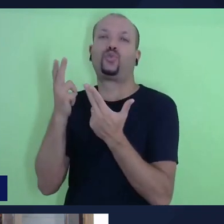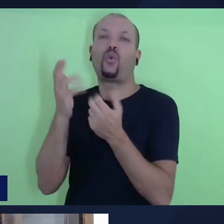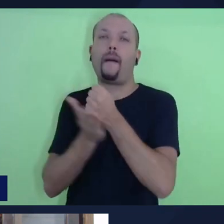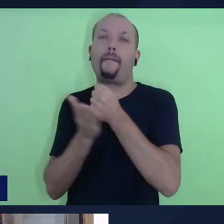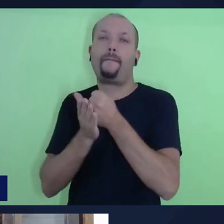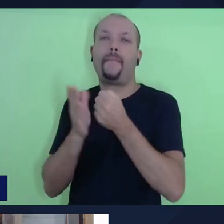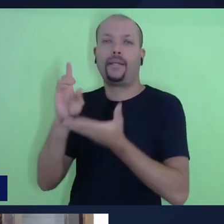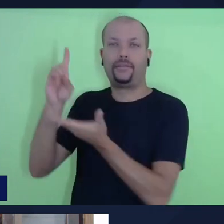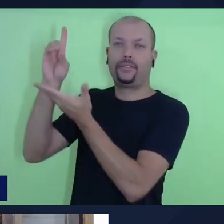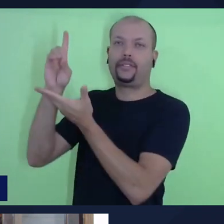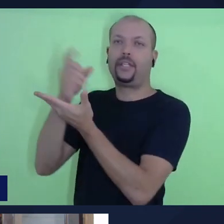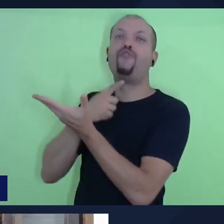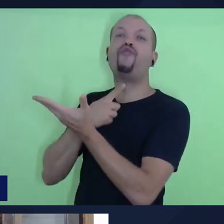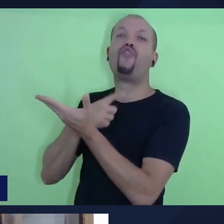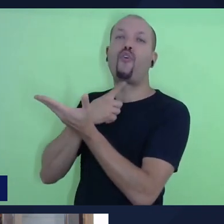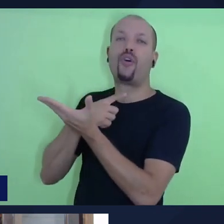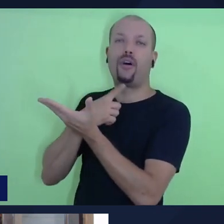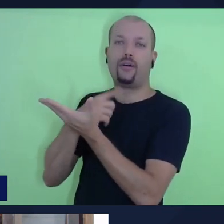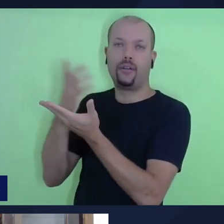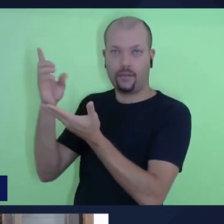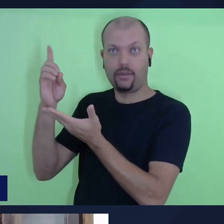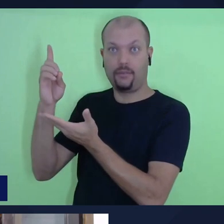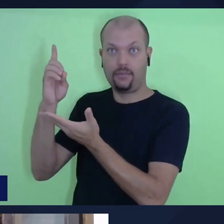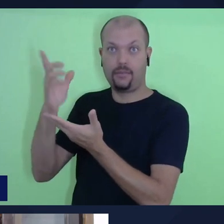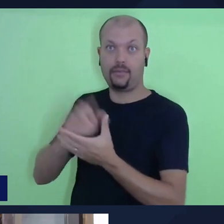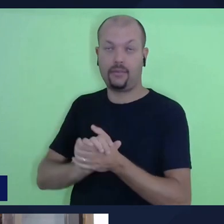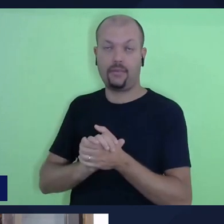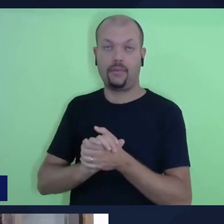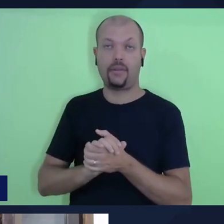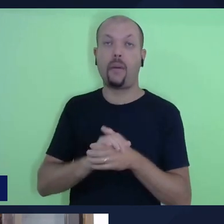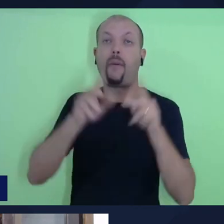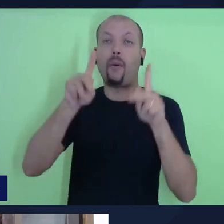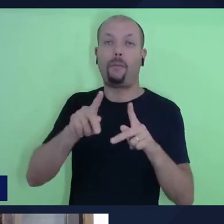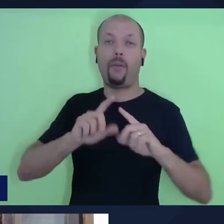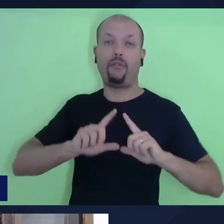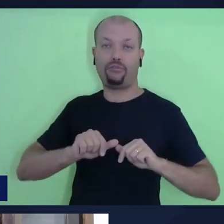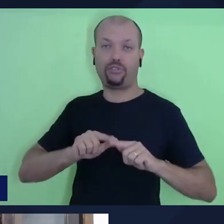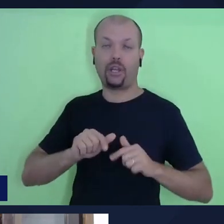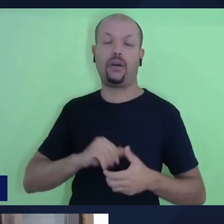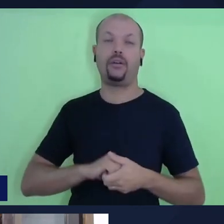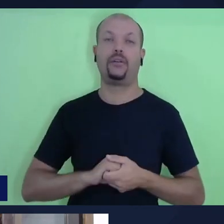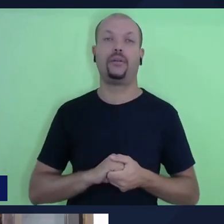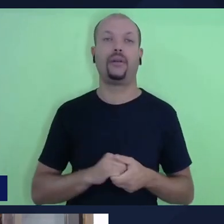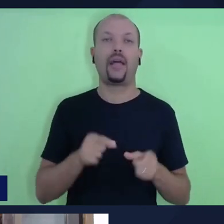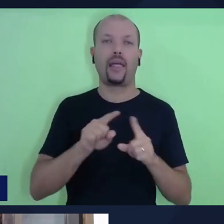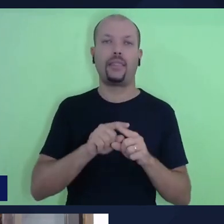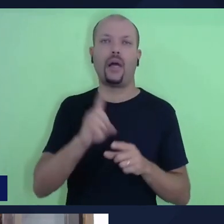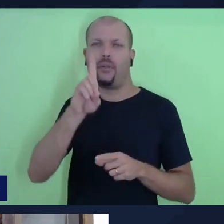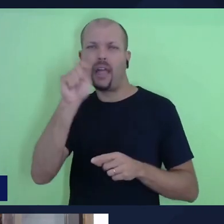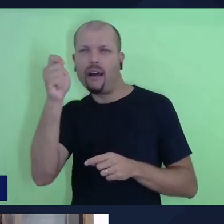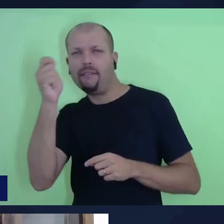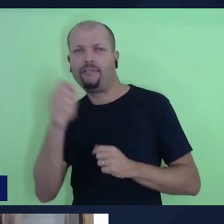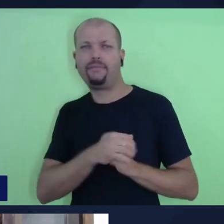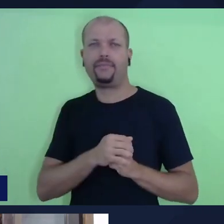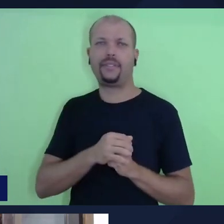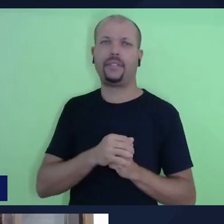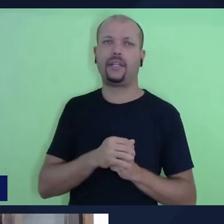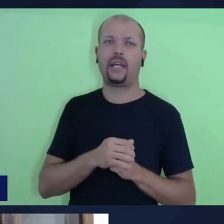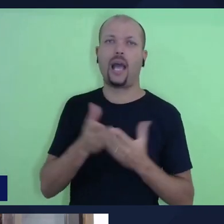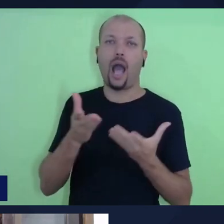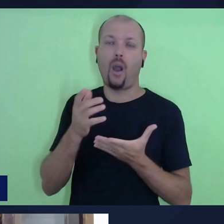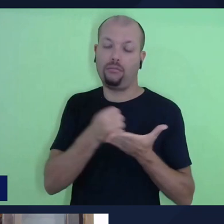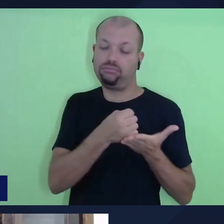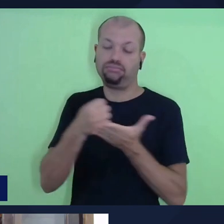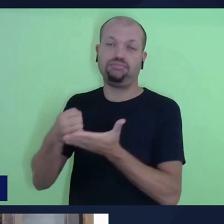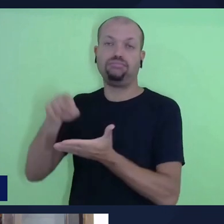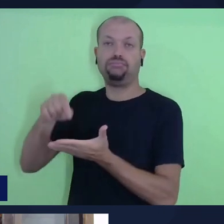impregnar num governante em Israel. Nesse momento em que Davi, ele é desperto, ele é trazido para